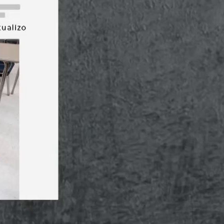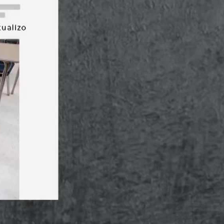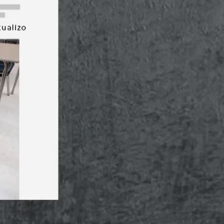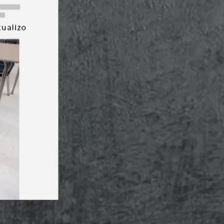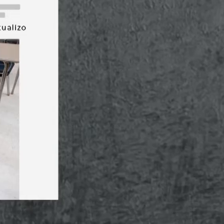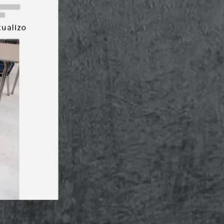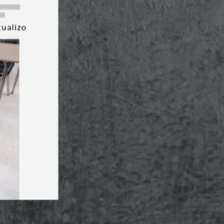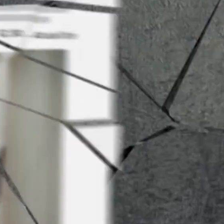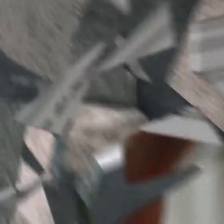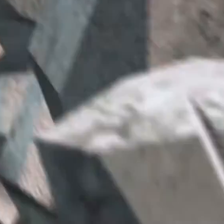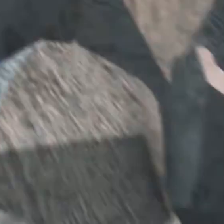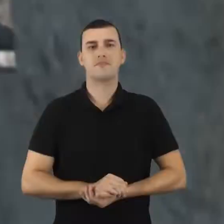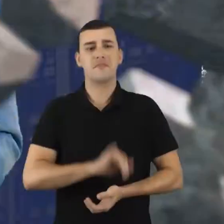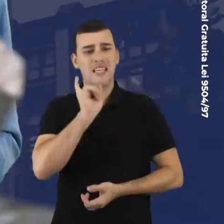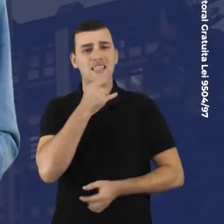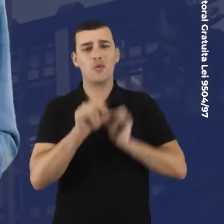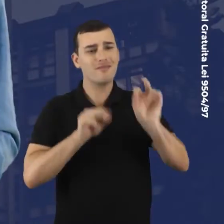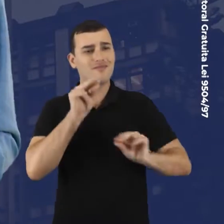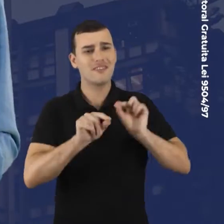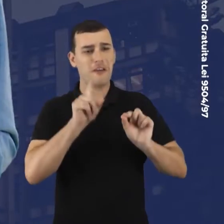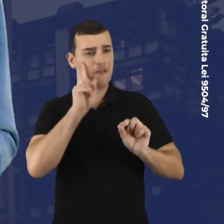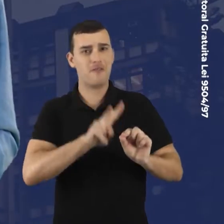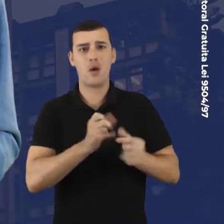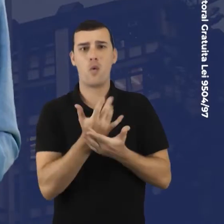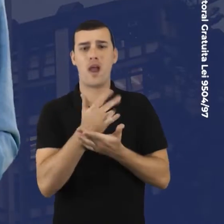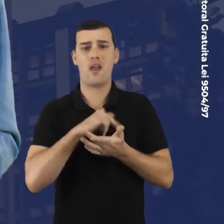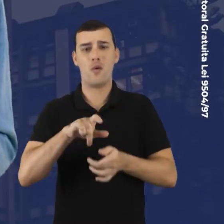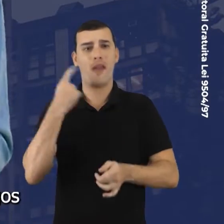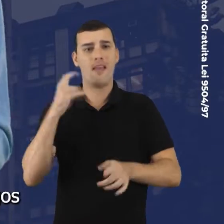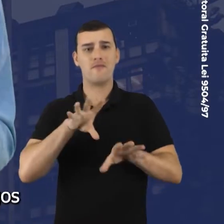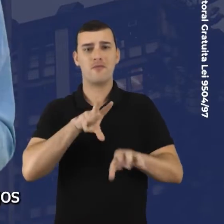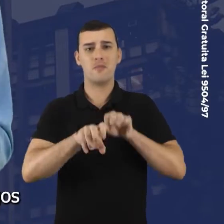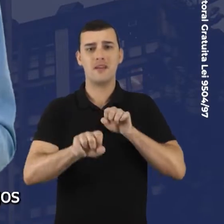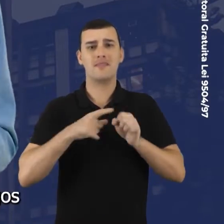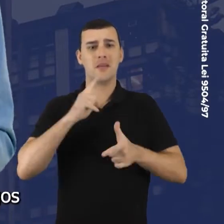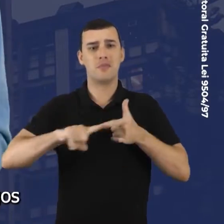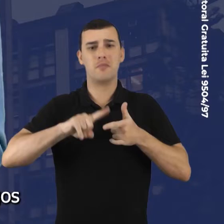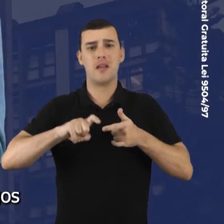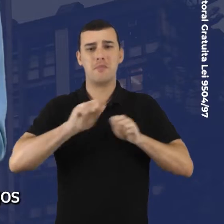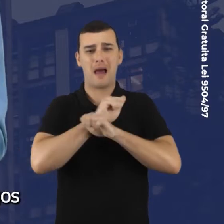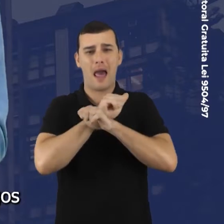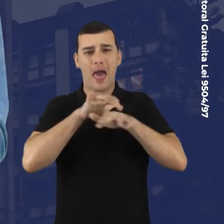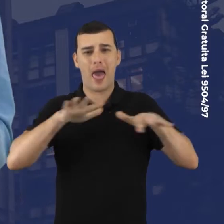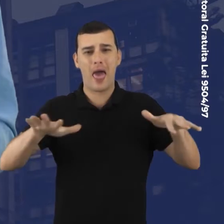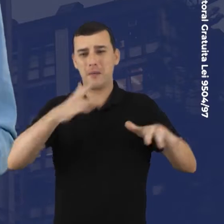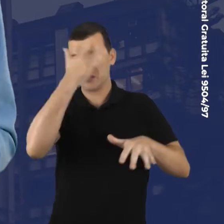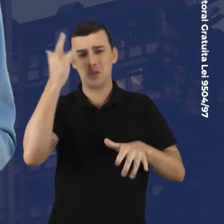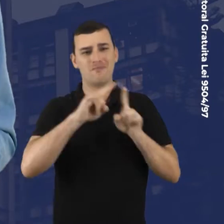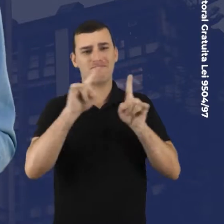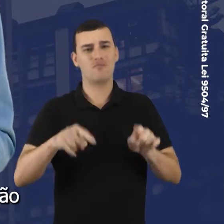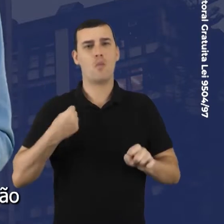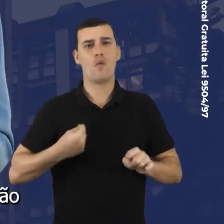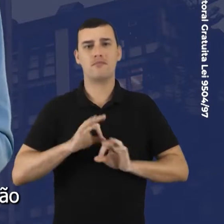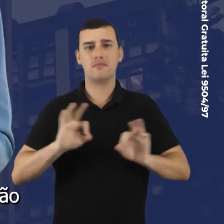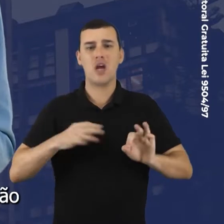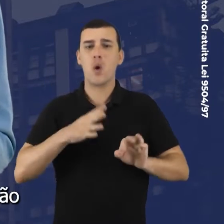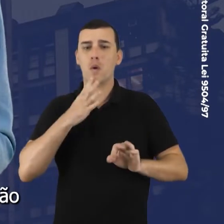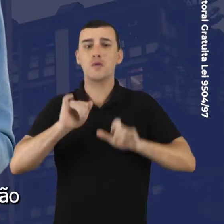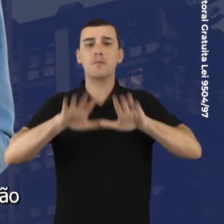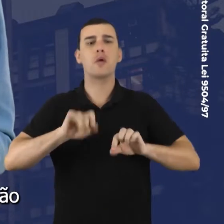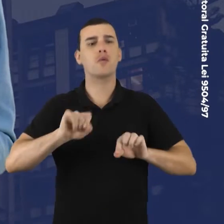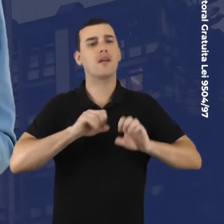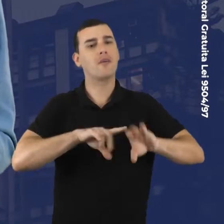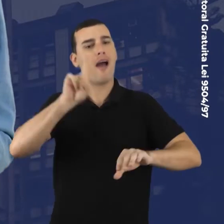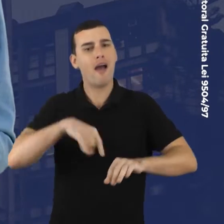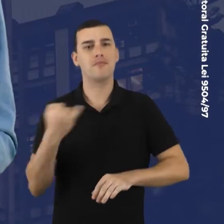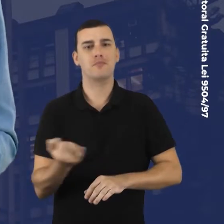Crise na Educação do Rio. É triste ver a UERJ onde estudei no meio de um escândalo de cargos fantasmas. Sei muito bem o